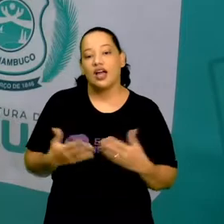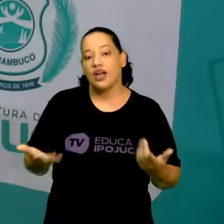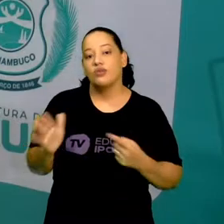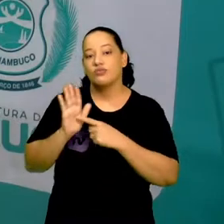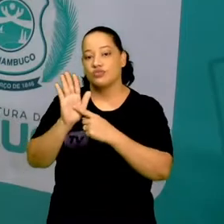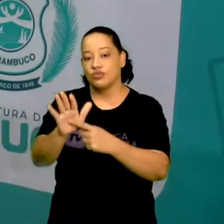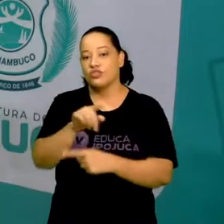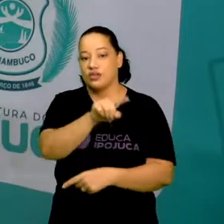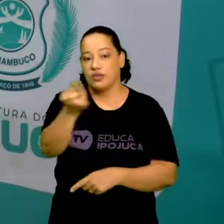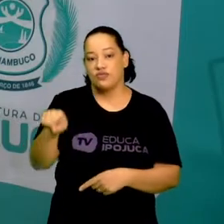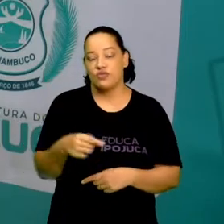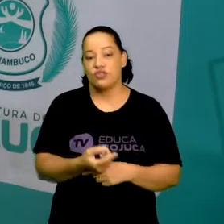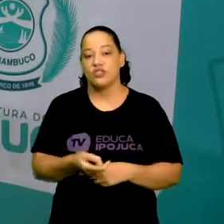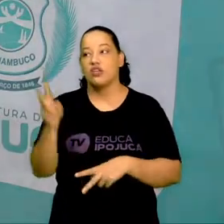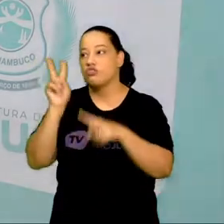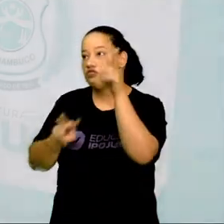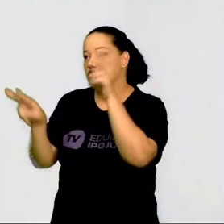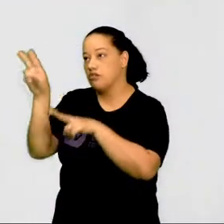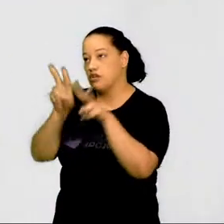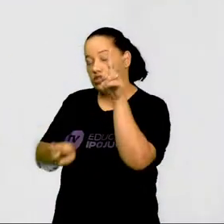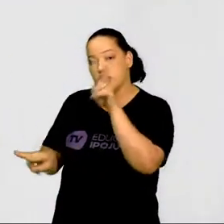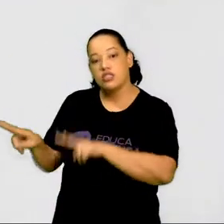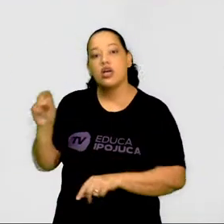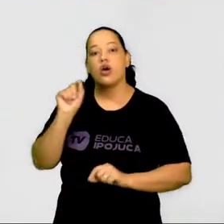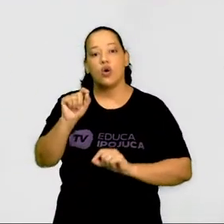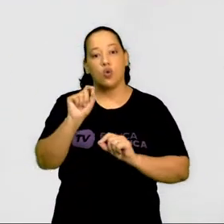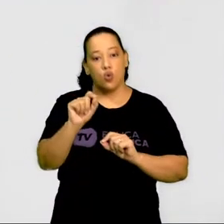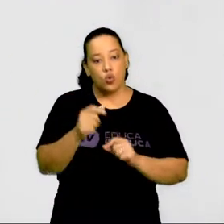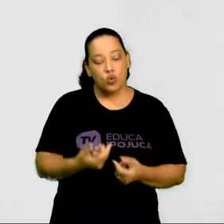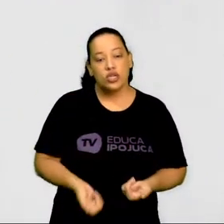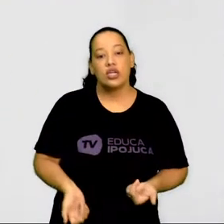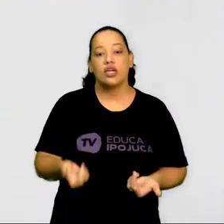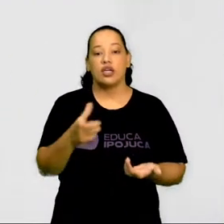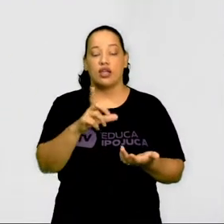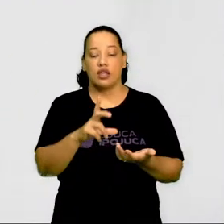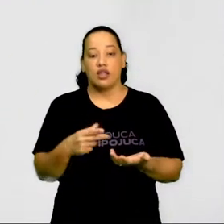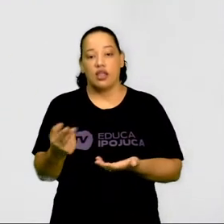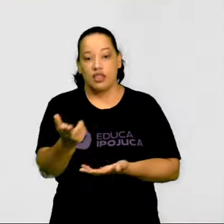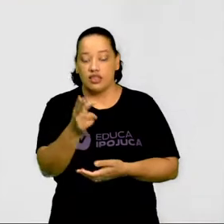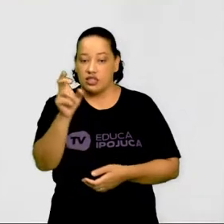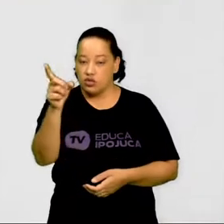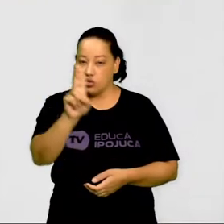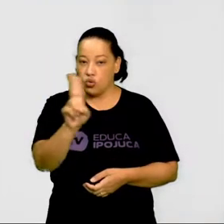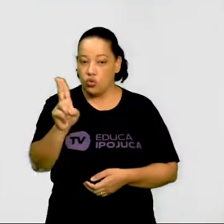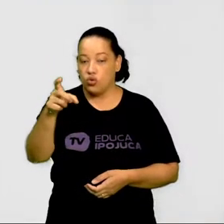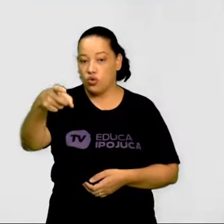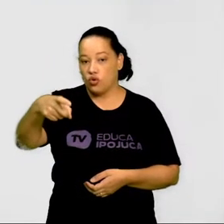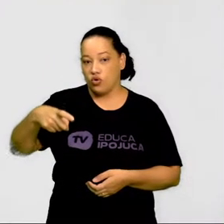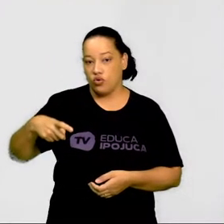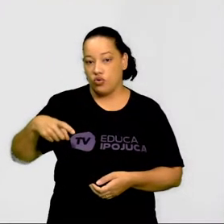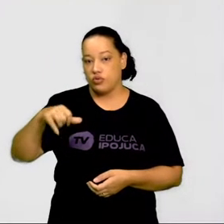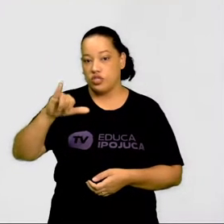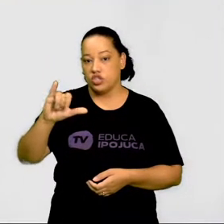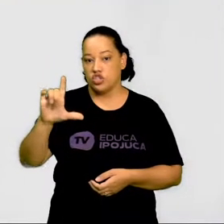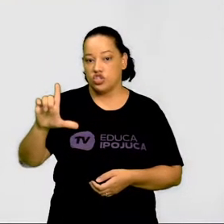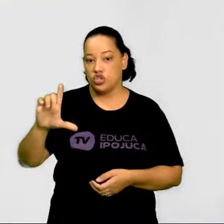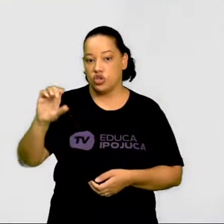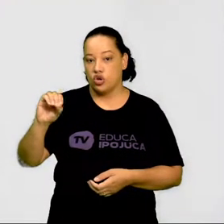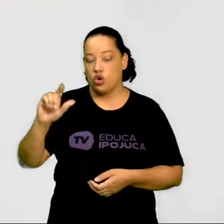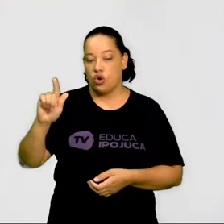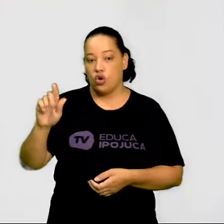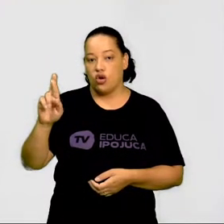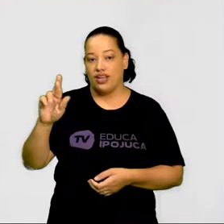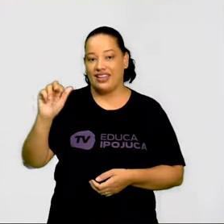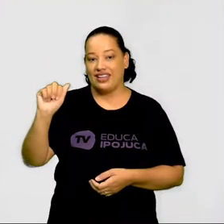vocês aqui a visualização de uma xilogravura, que é um trabalho muito conhecido em todo o Nordeste, que